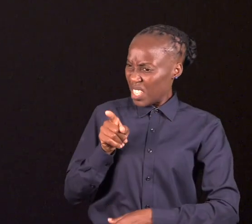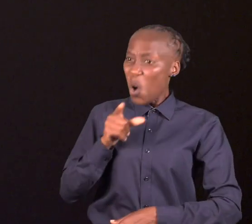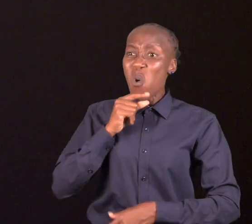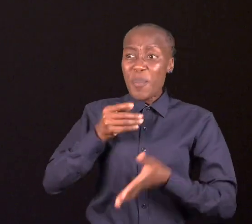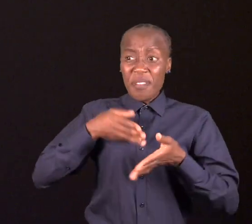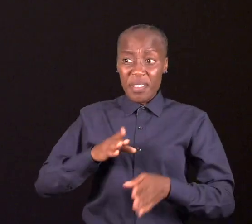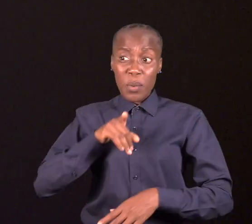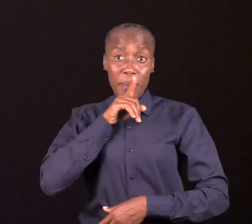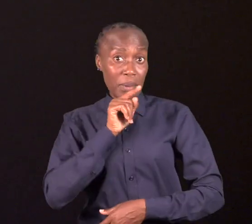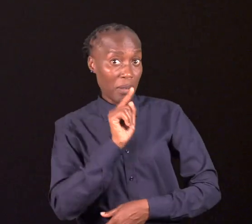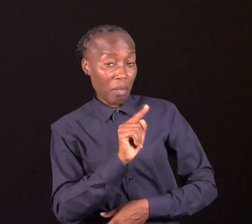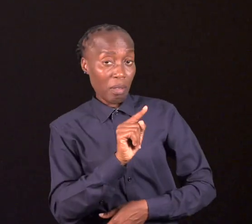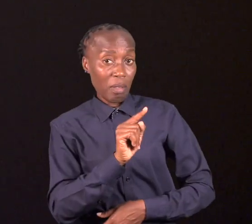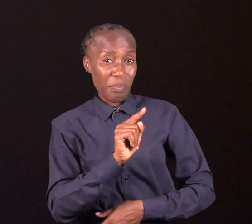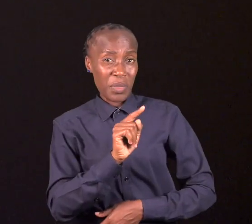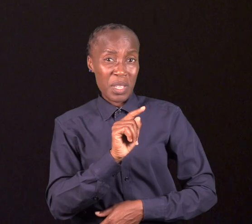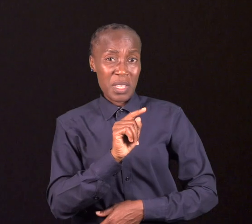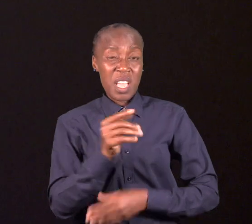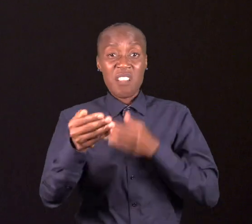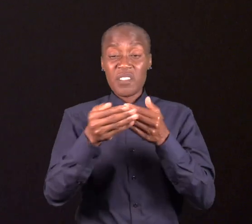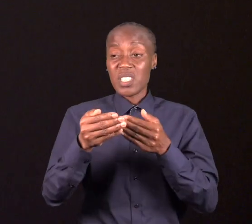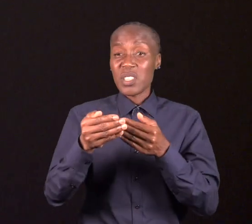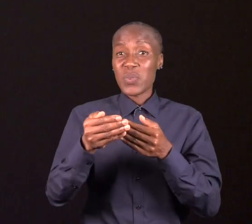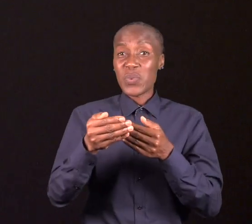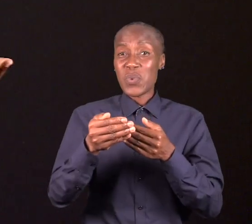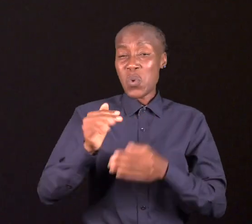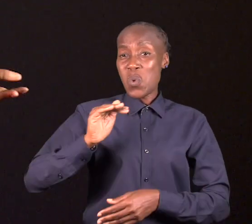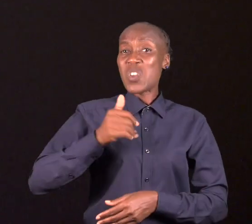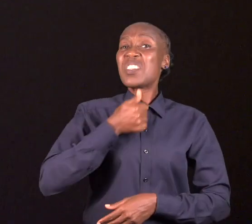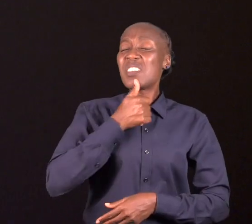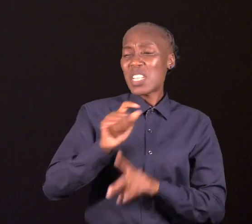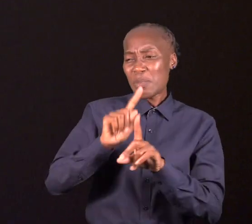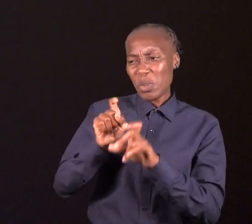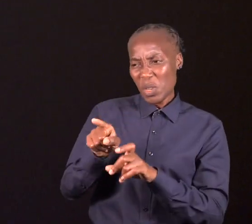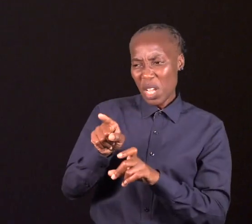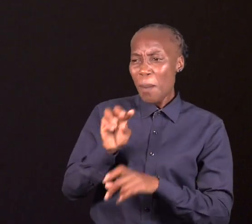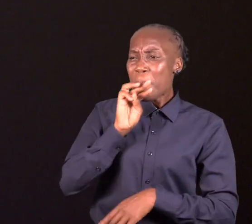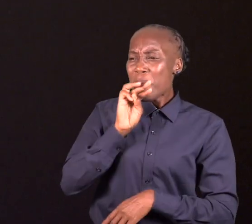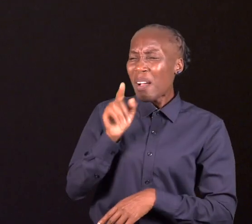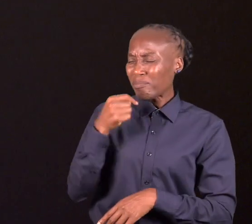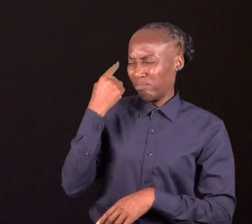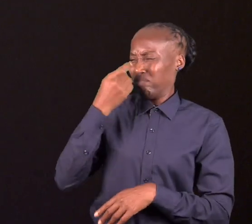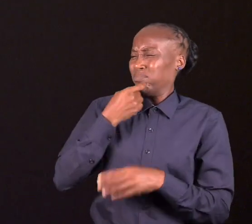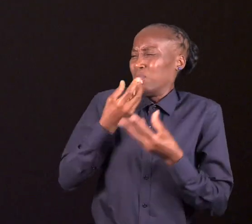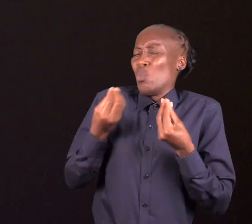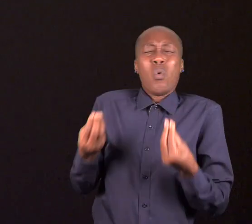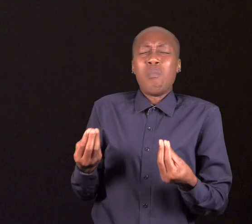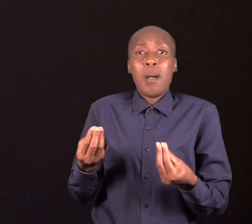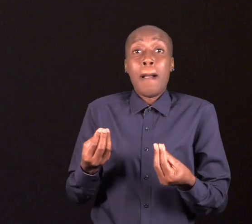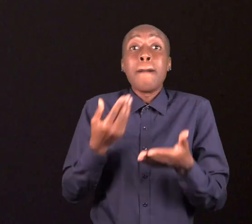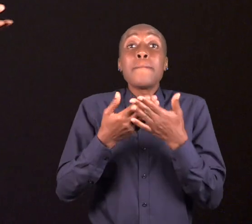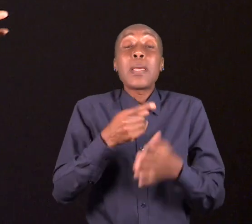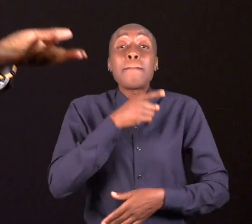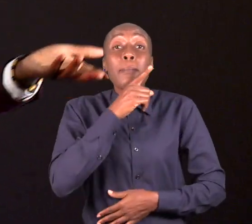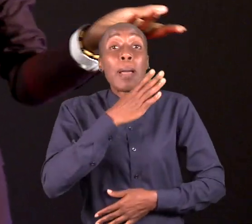era filho do meu pai. Minha mãe dizia assim, é um filho. Porque elas não